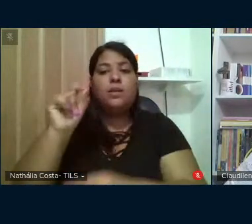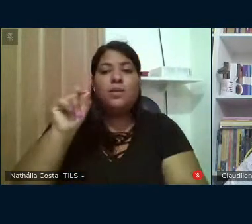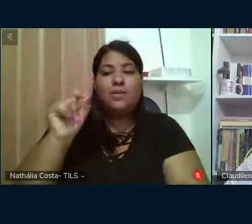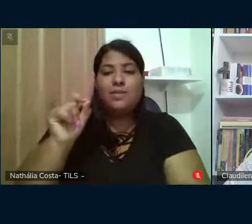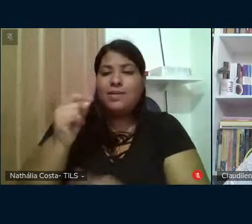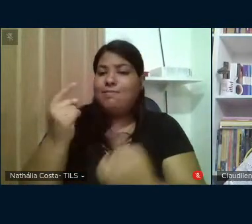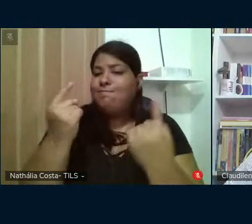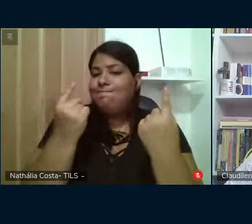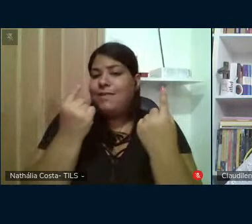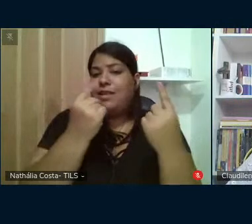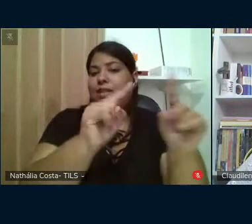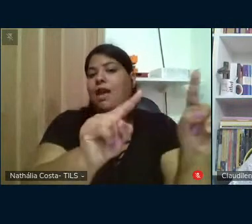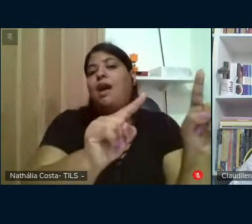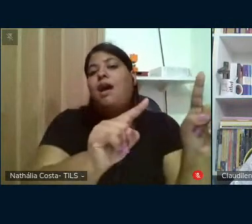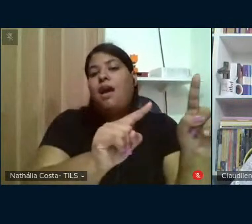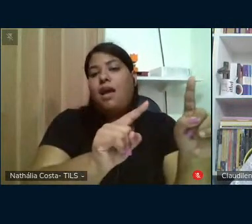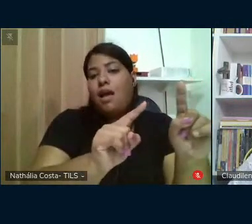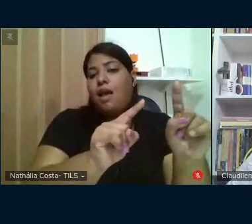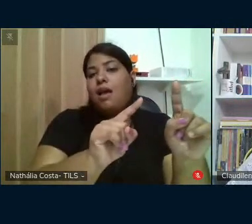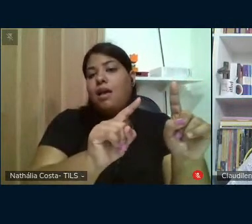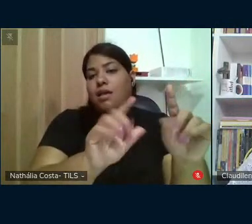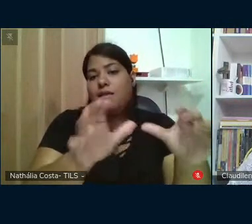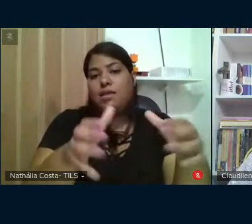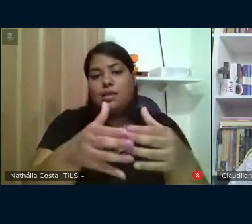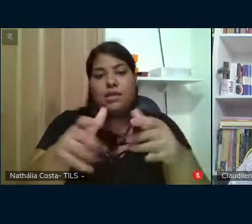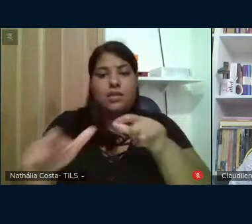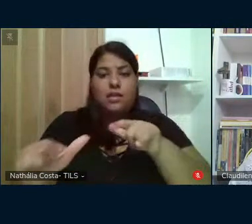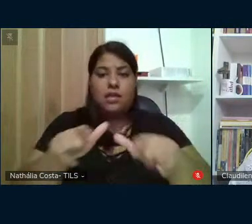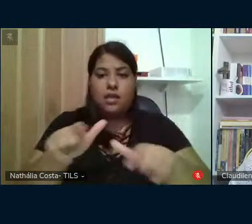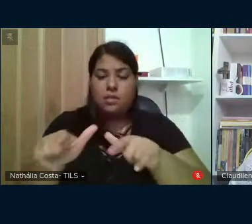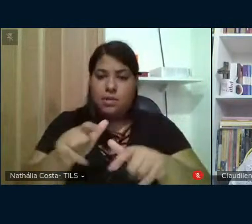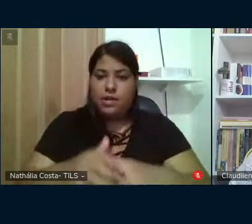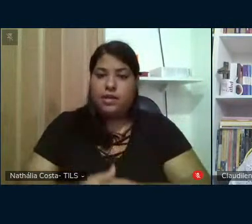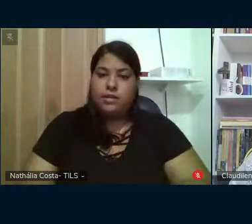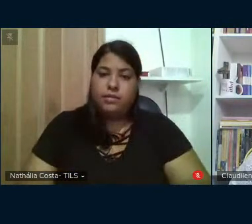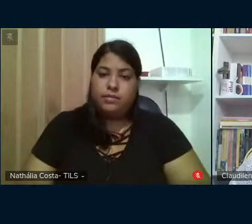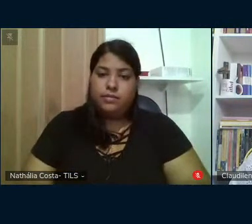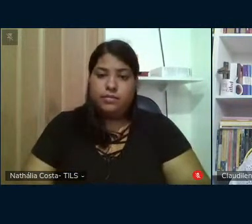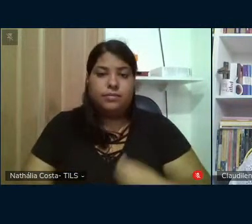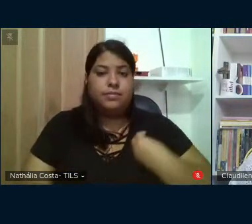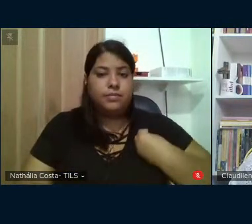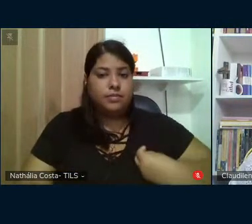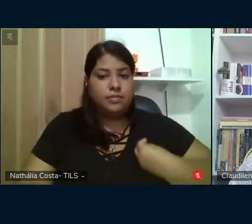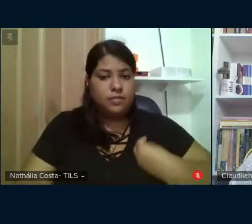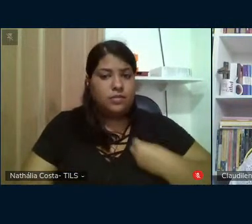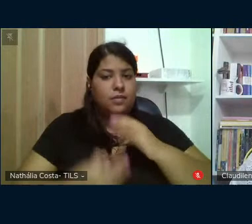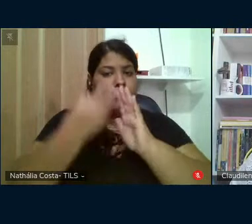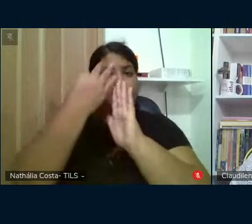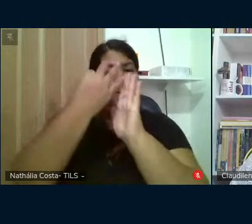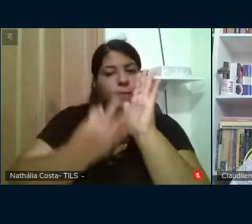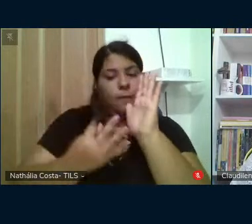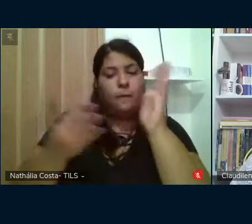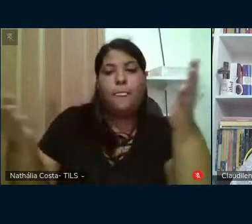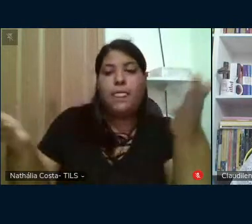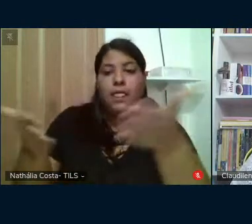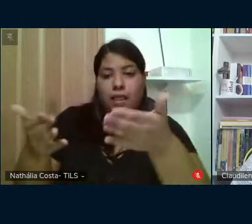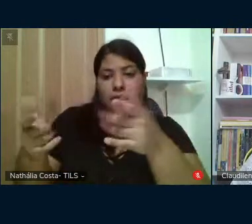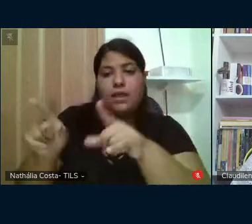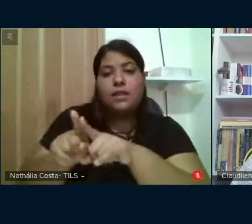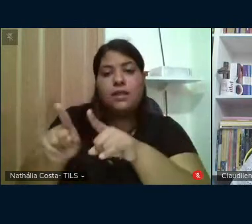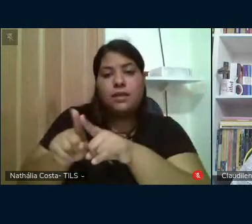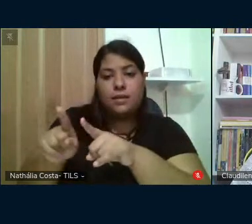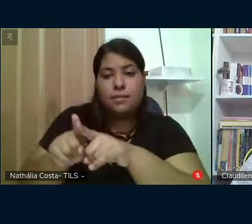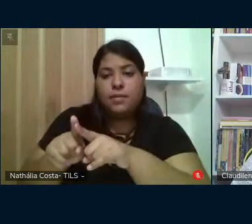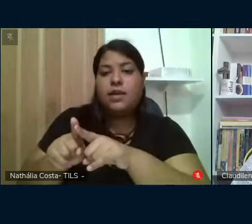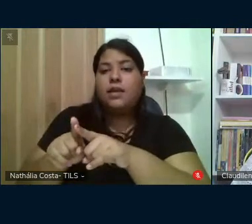um ataque sem precedentes contra a classe trabalhadora. No presente texto, no presente momento aqui, assim como fez o